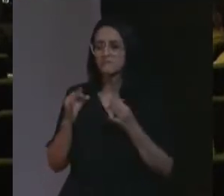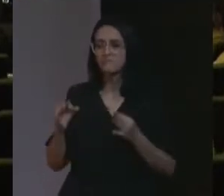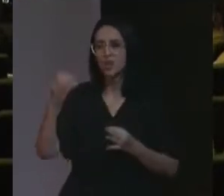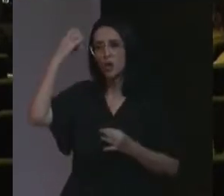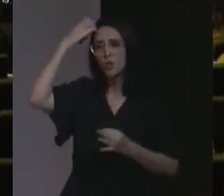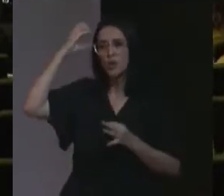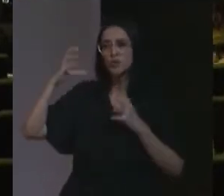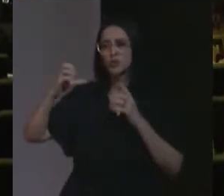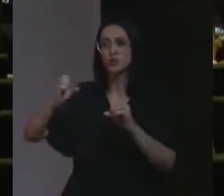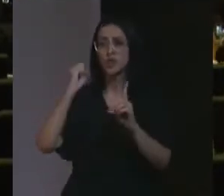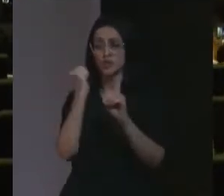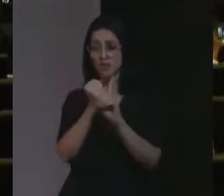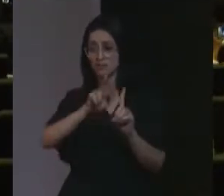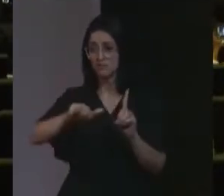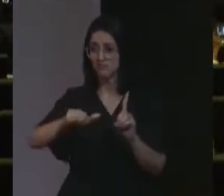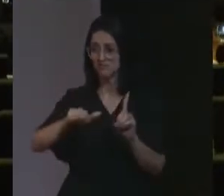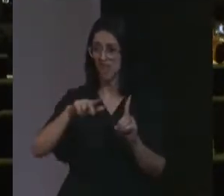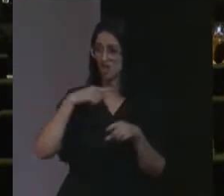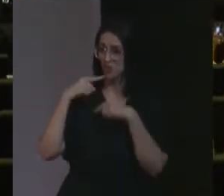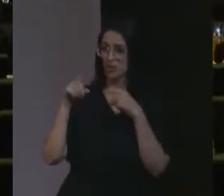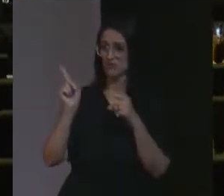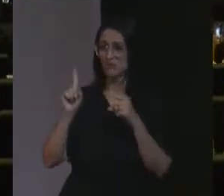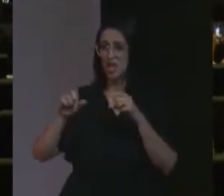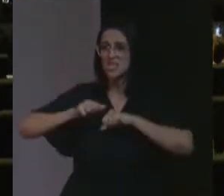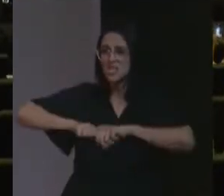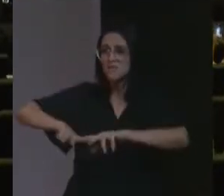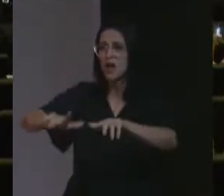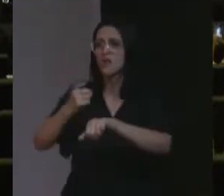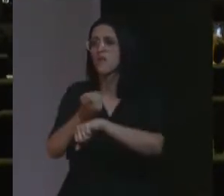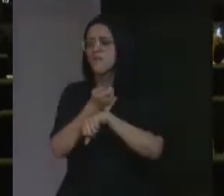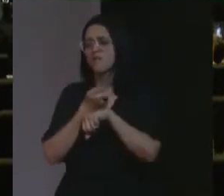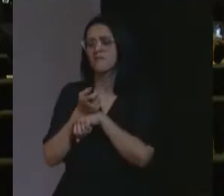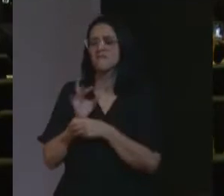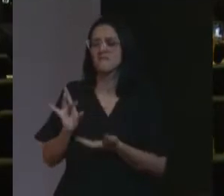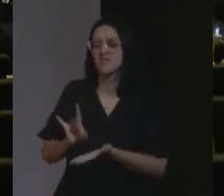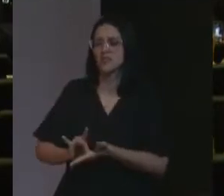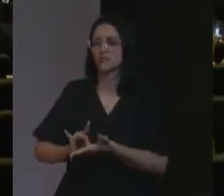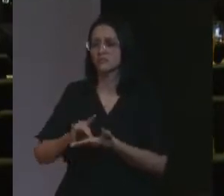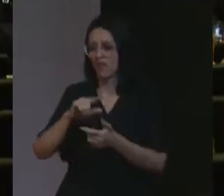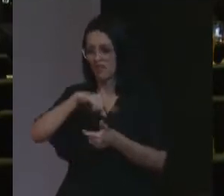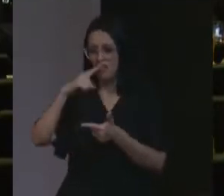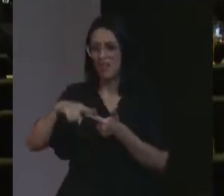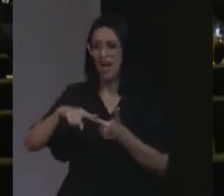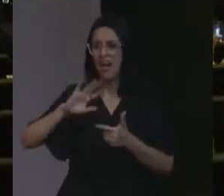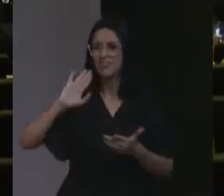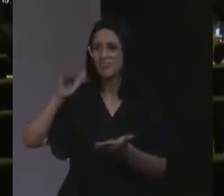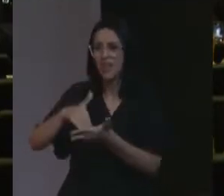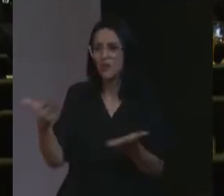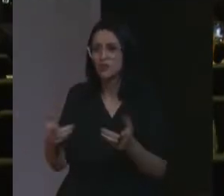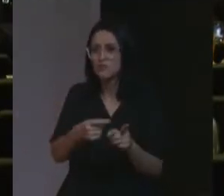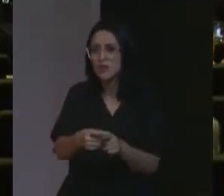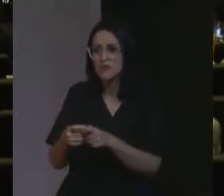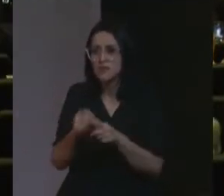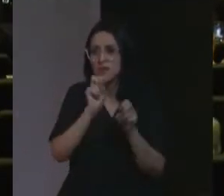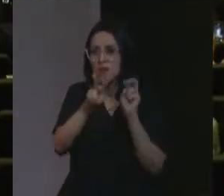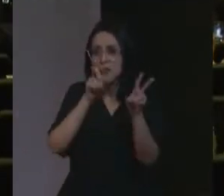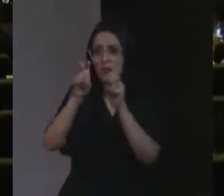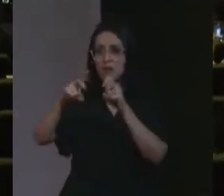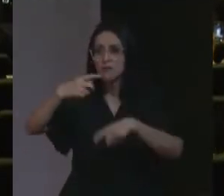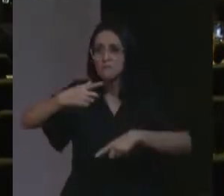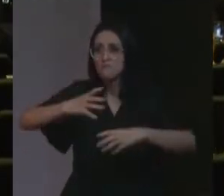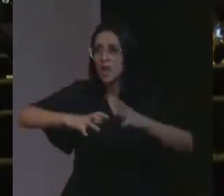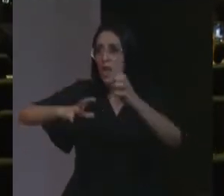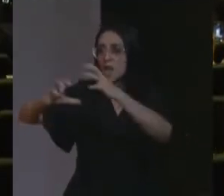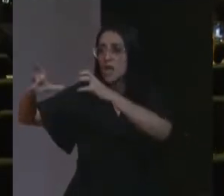Culpado por genocídio? Não tenho dúvida. Culpado por espalhar fake news? Não tenho dúvida. Até hoje eu olho na periferia e vejo a periferia brigando